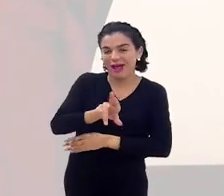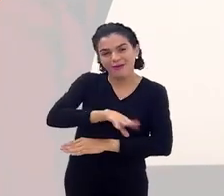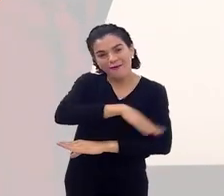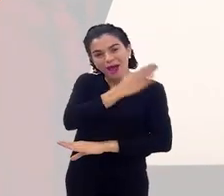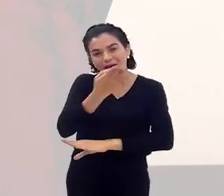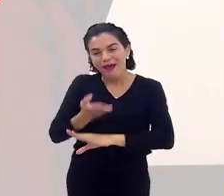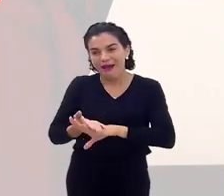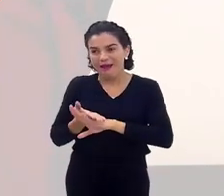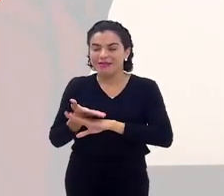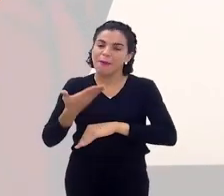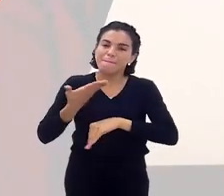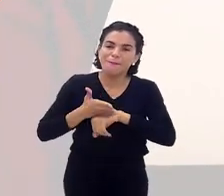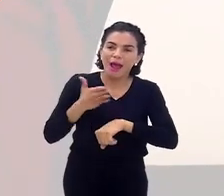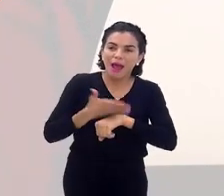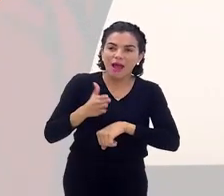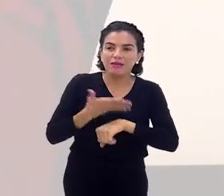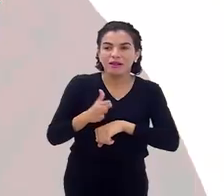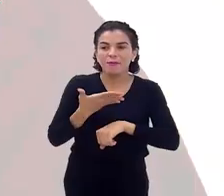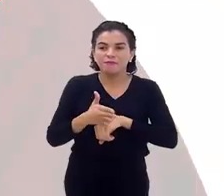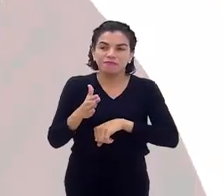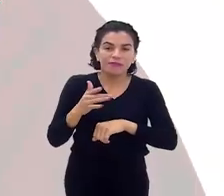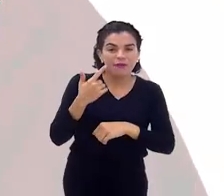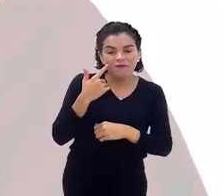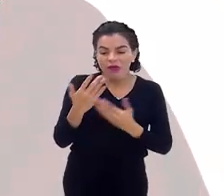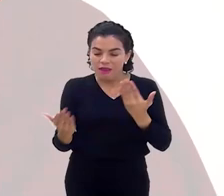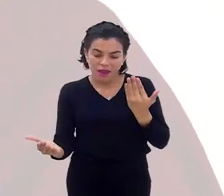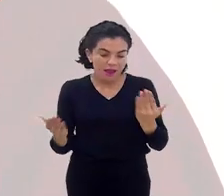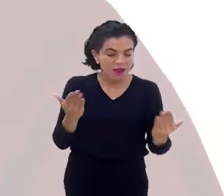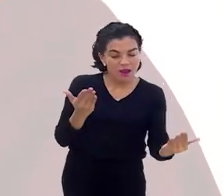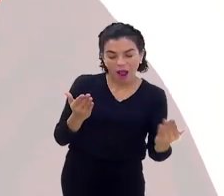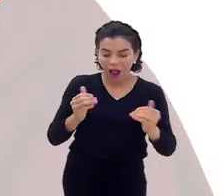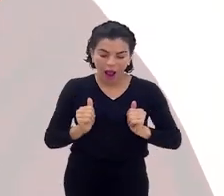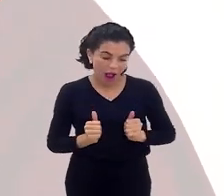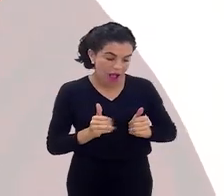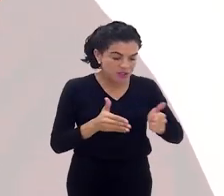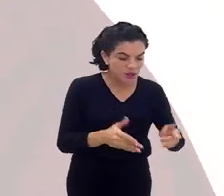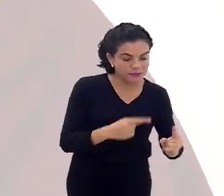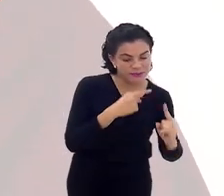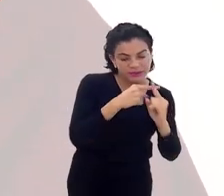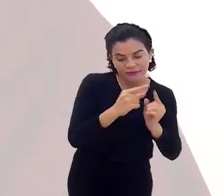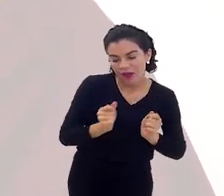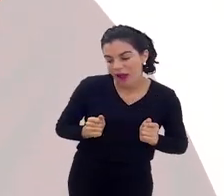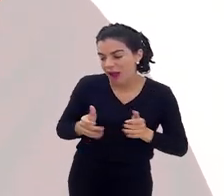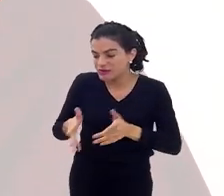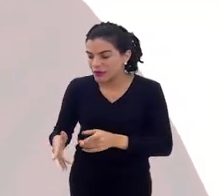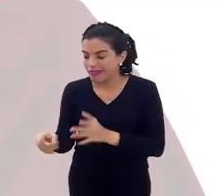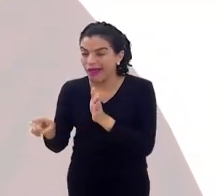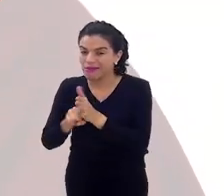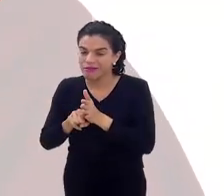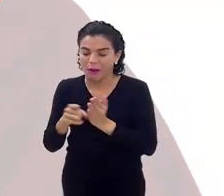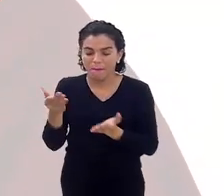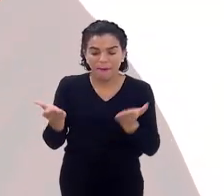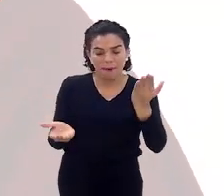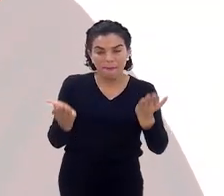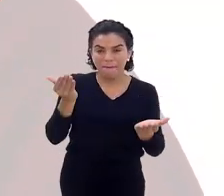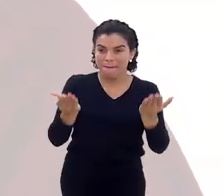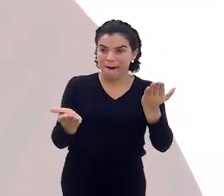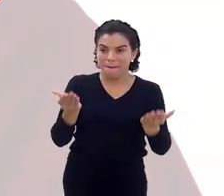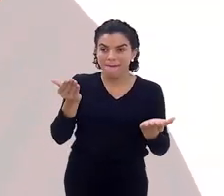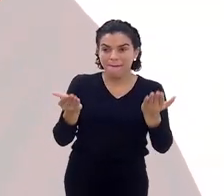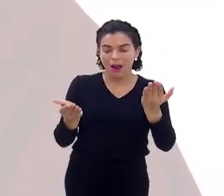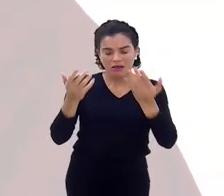gente faz práticas de purificação, assim, né? De dar uma olhadinha às ações, como foram durante o dia, para dar essa